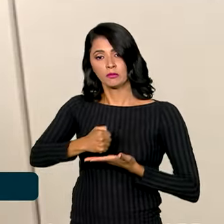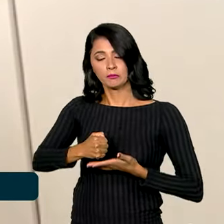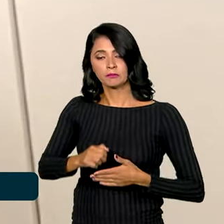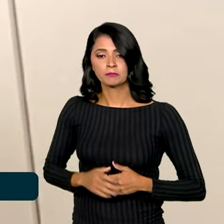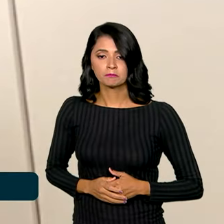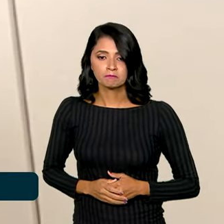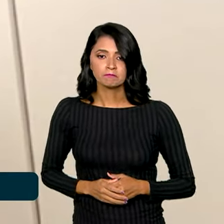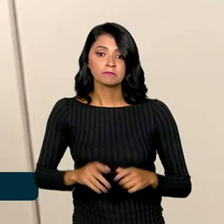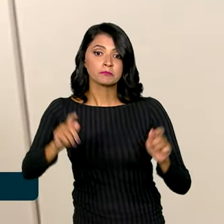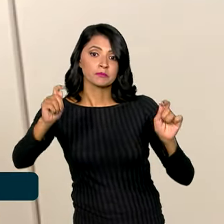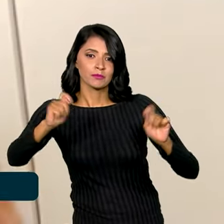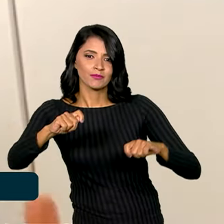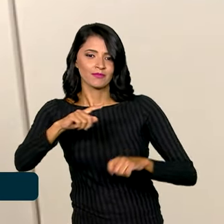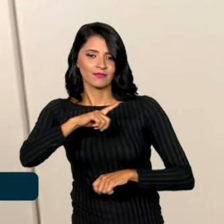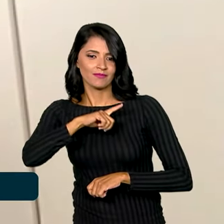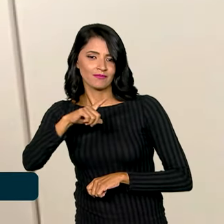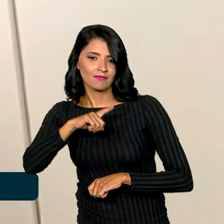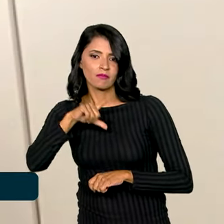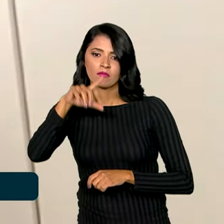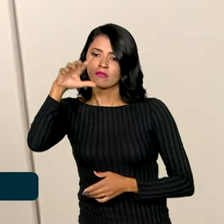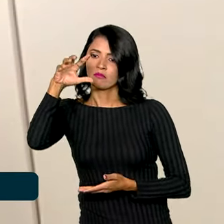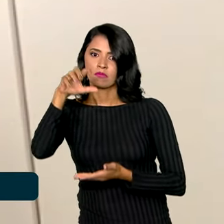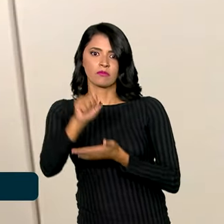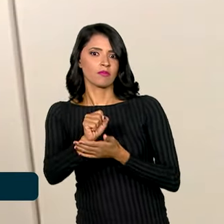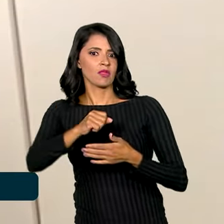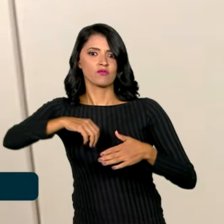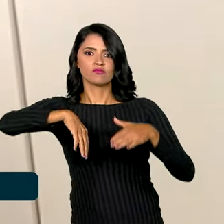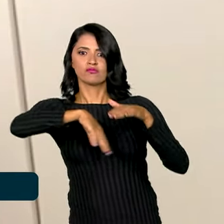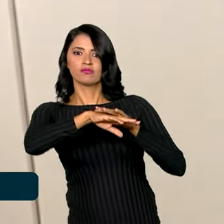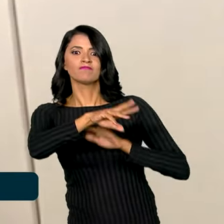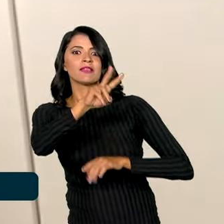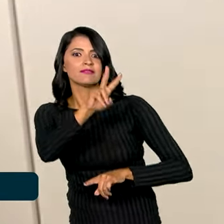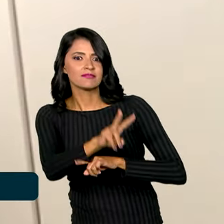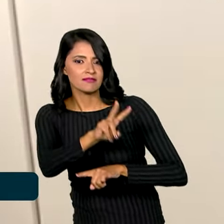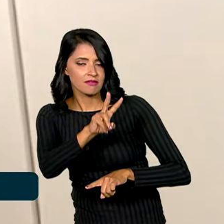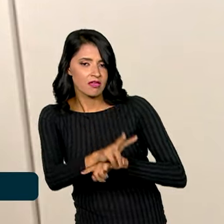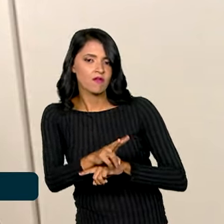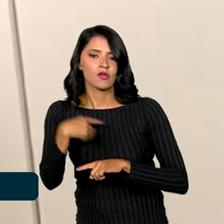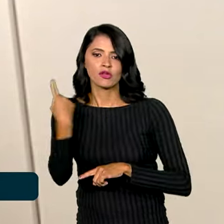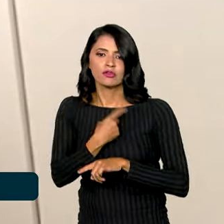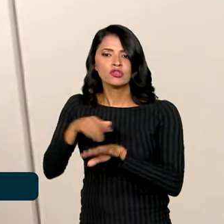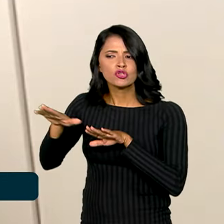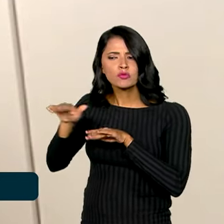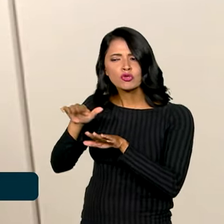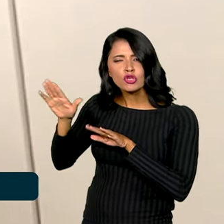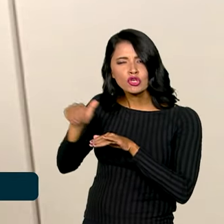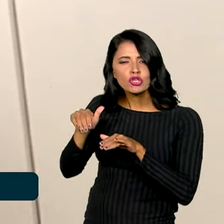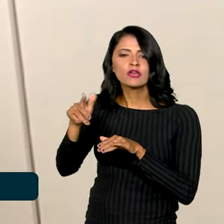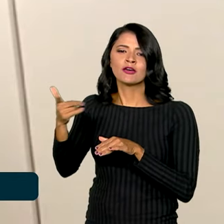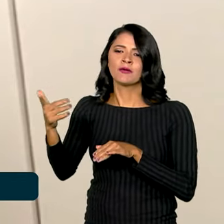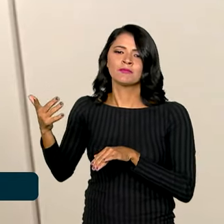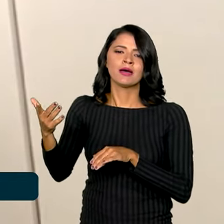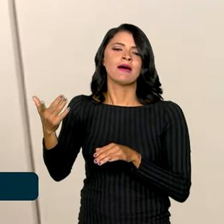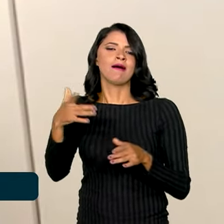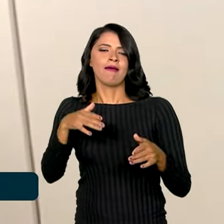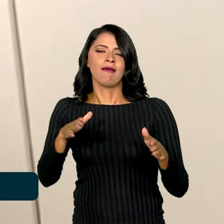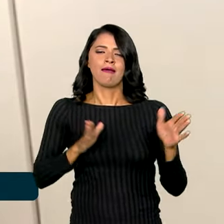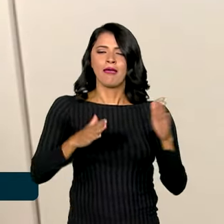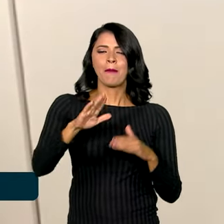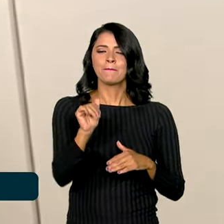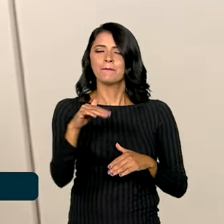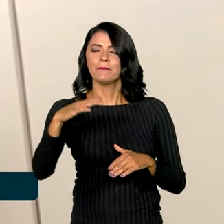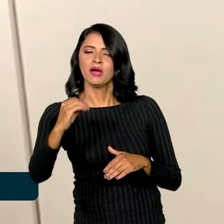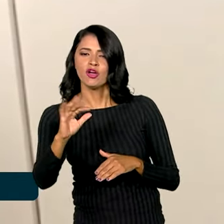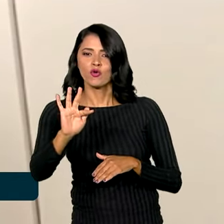possibilidade de termos um super cadastro de reserva, que a gente está chamando mais de banco de talentos ou banco de